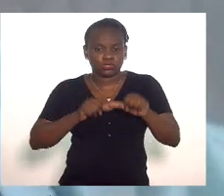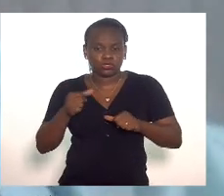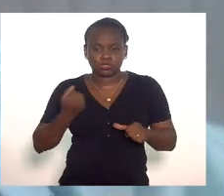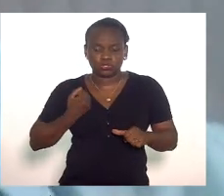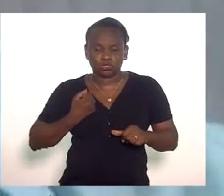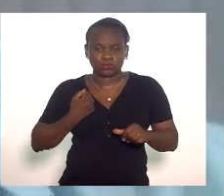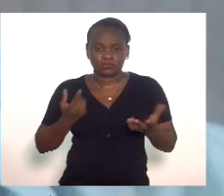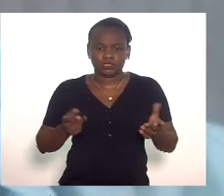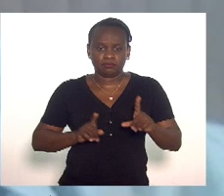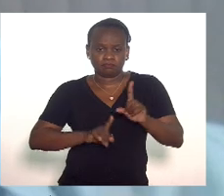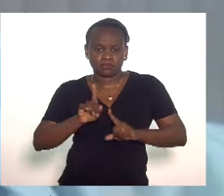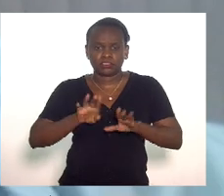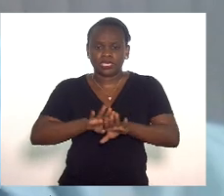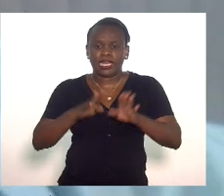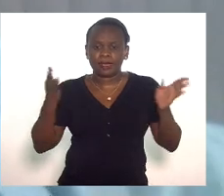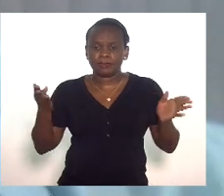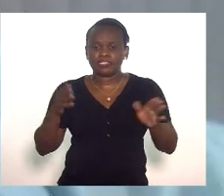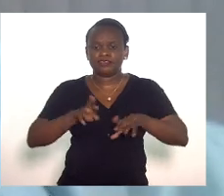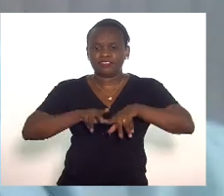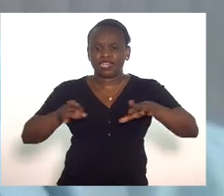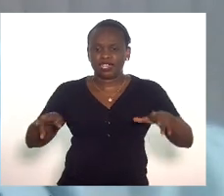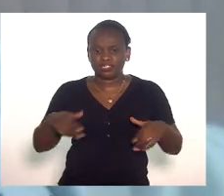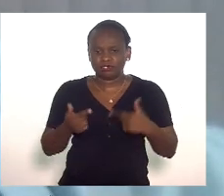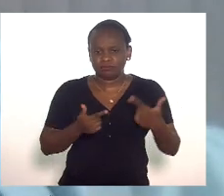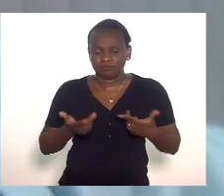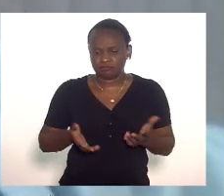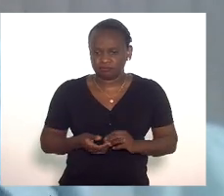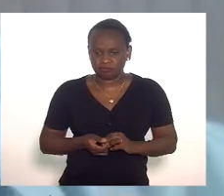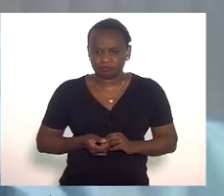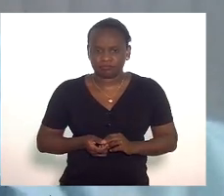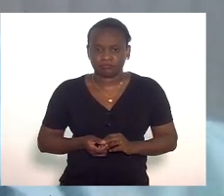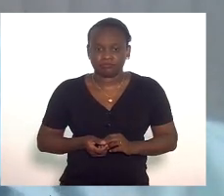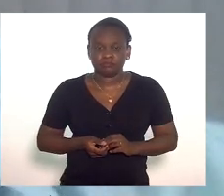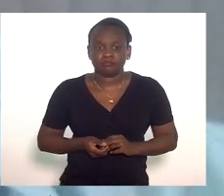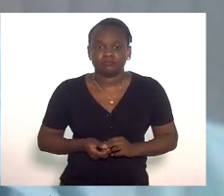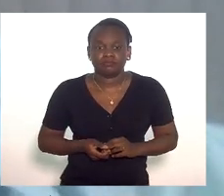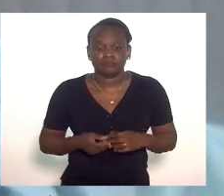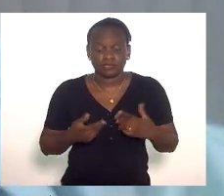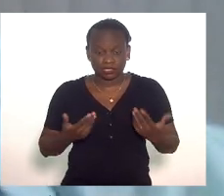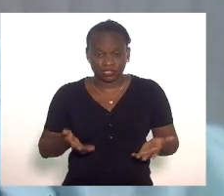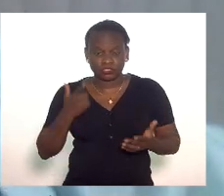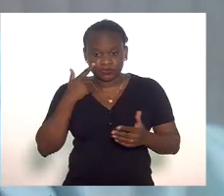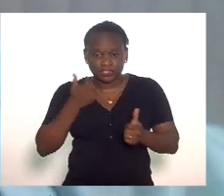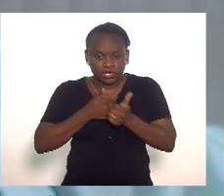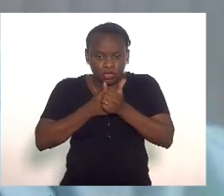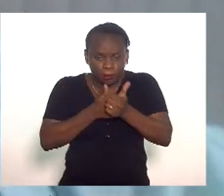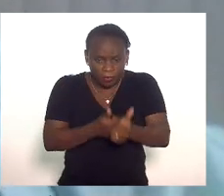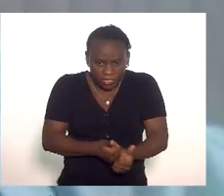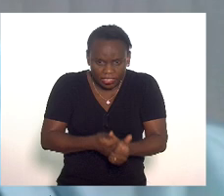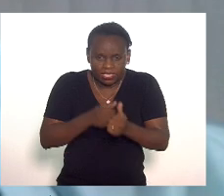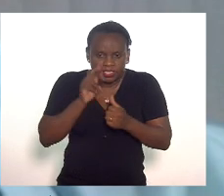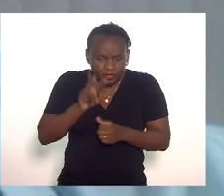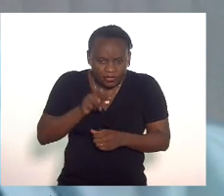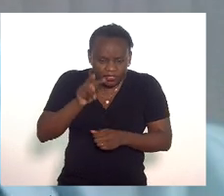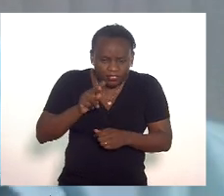resolveu abrir diversos setores econômicos eu ter acompanhado de perto os números de Niterói